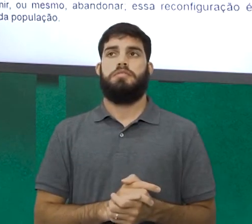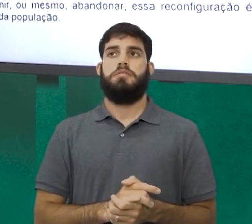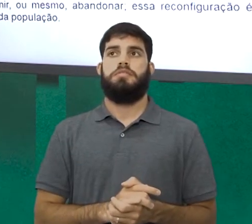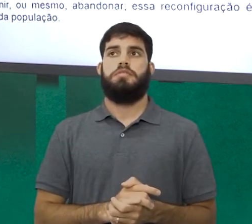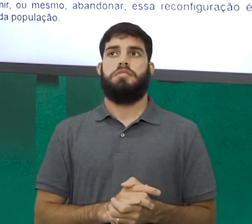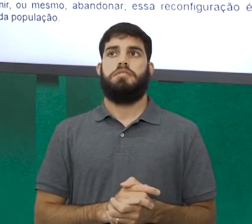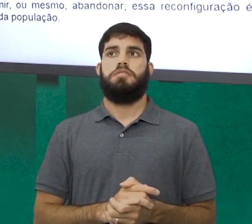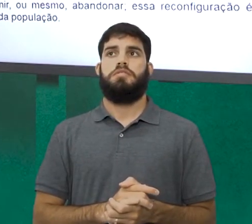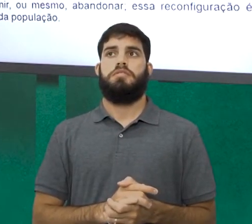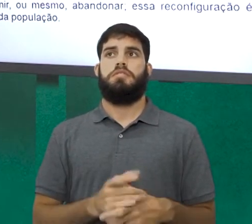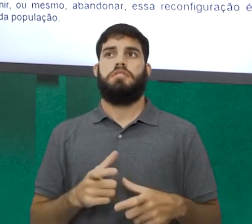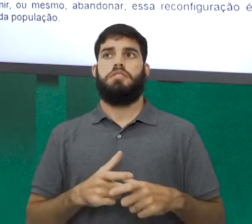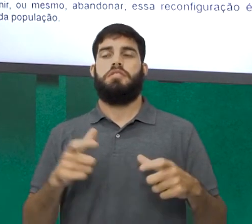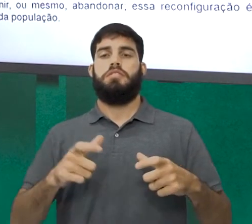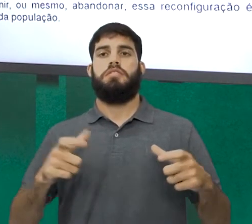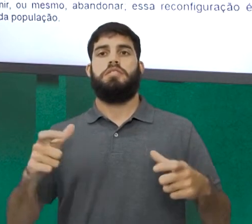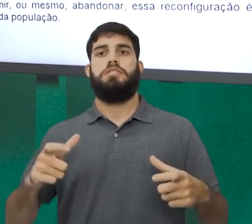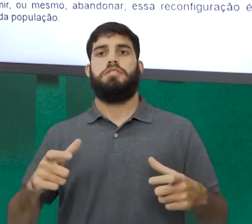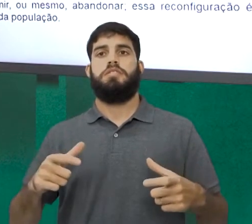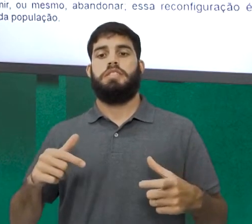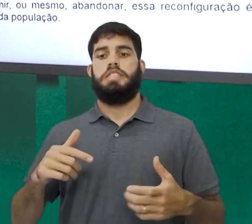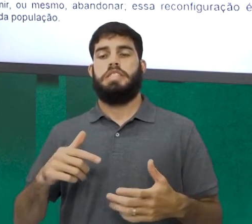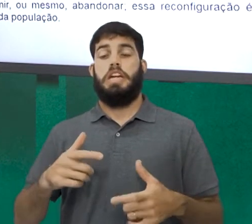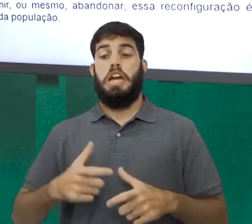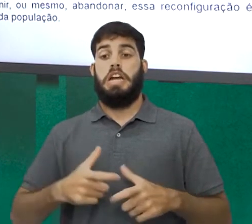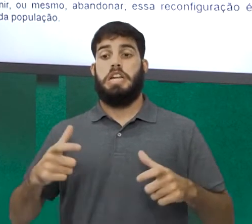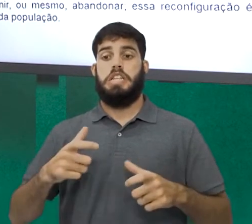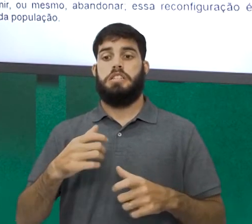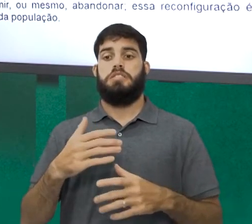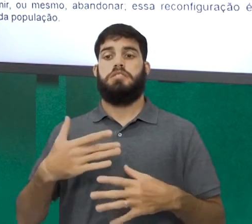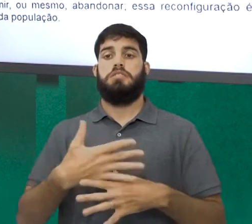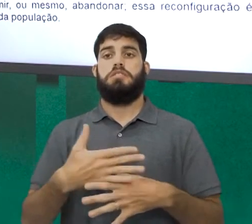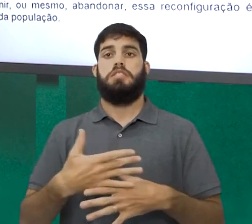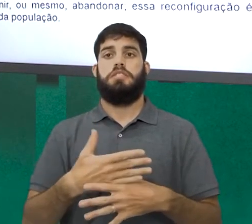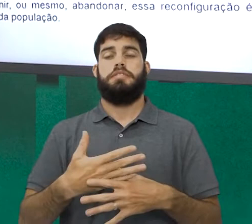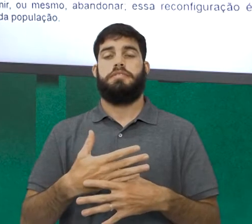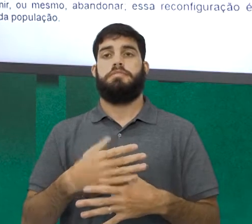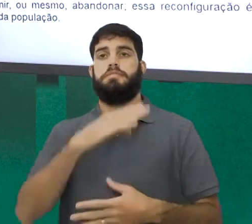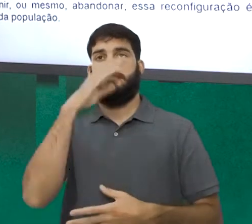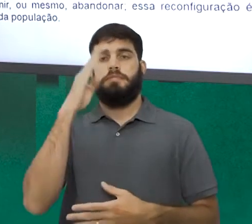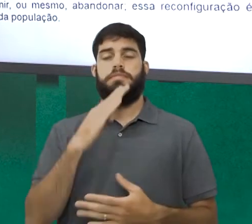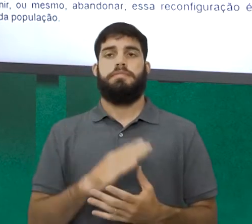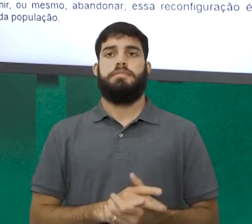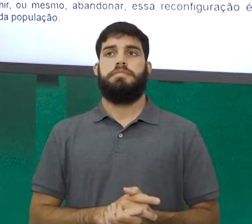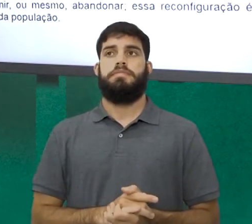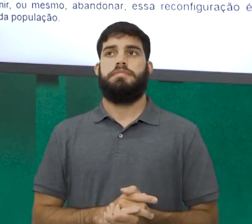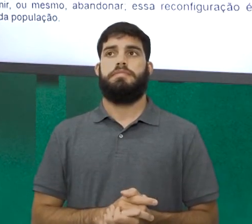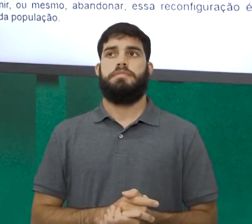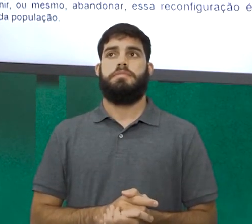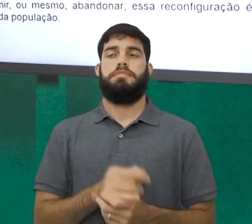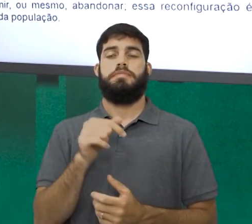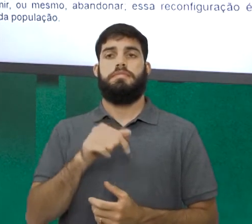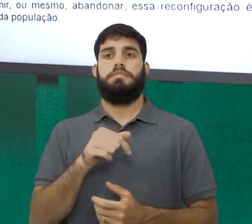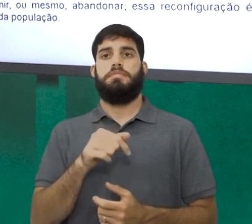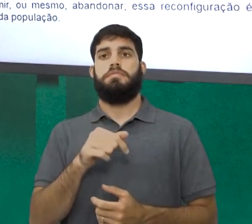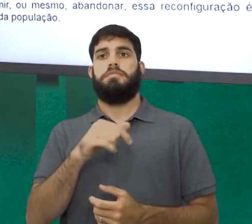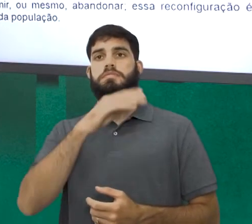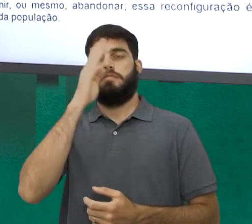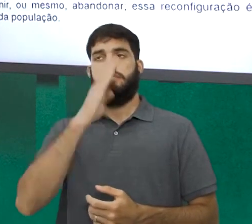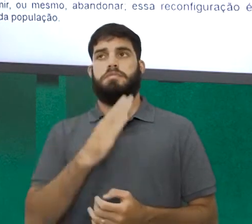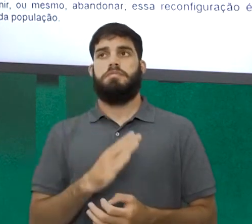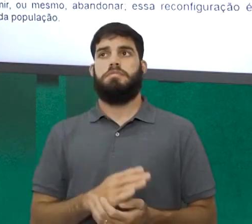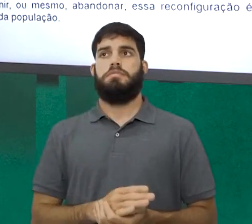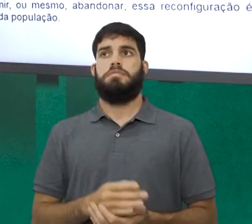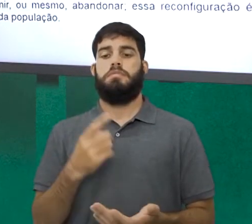acarretaram o aumento das médias em grandes cidades brasileiras, mas se deve considerar também o fato de que o território brasileiro é